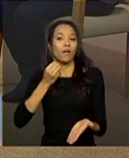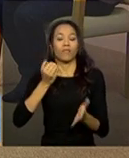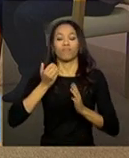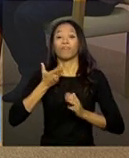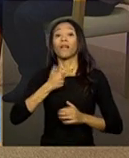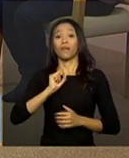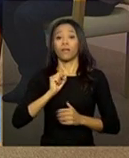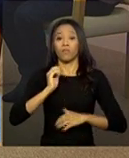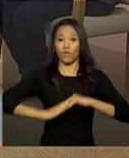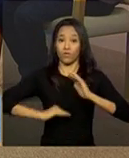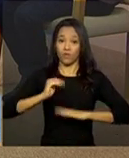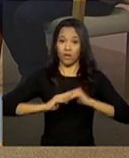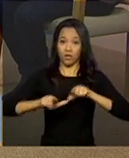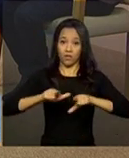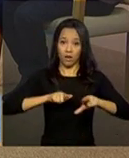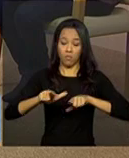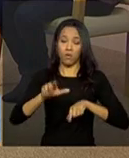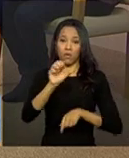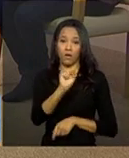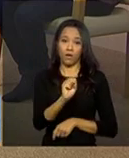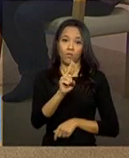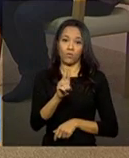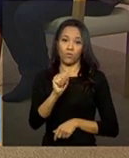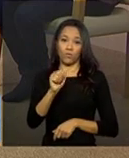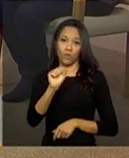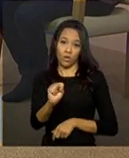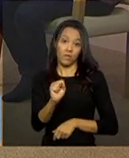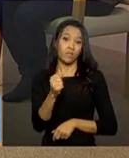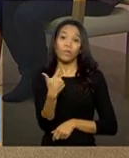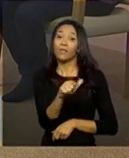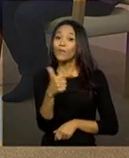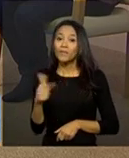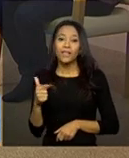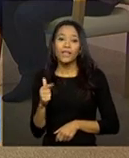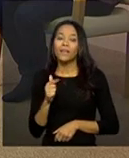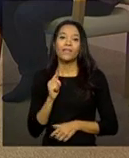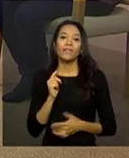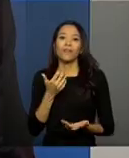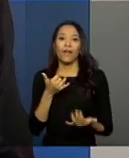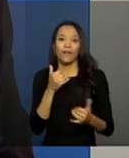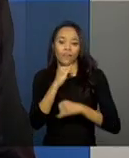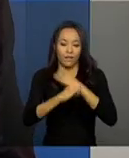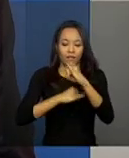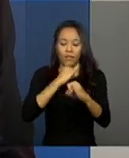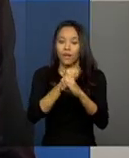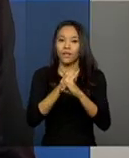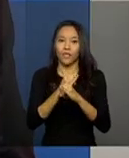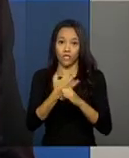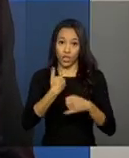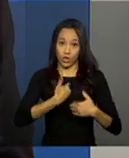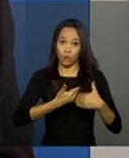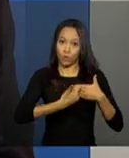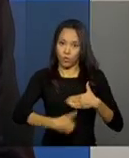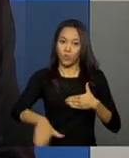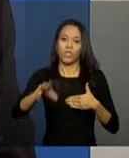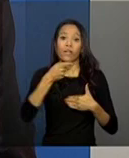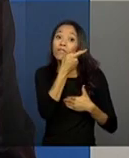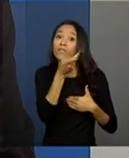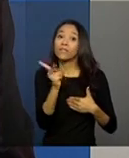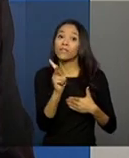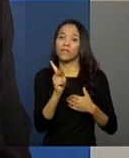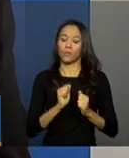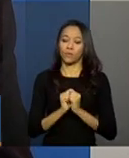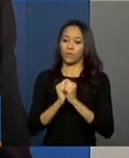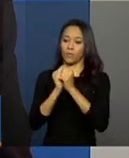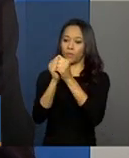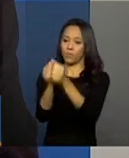dos SUAS que não têm acesso à internet no local ou façam uma visita, durante a visita possam fazer a consulta ao cadastro